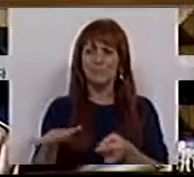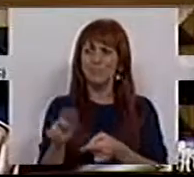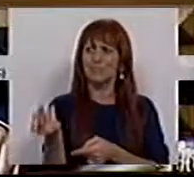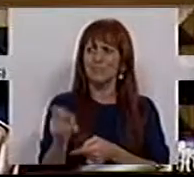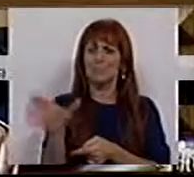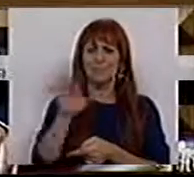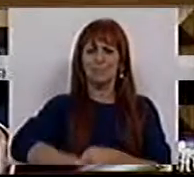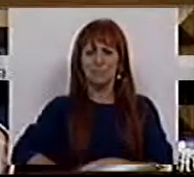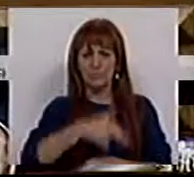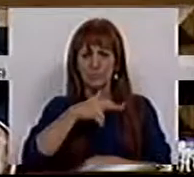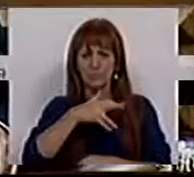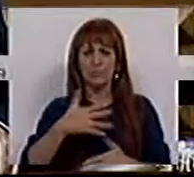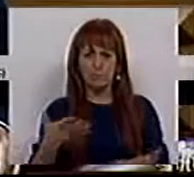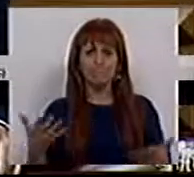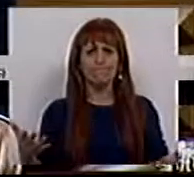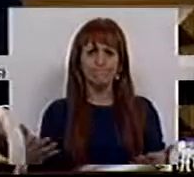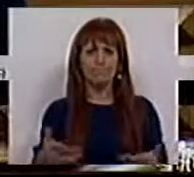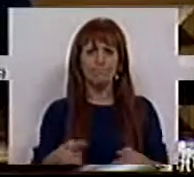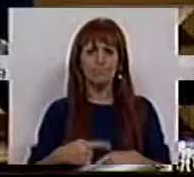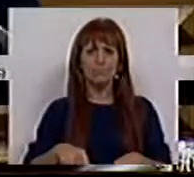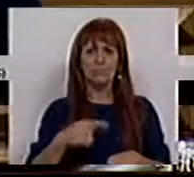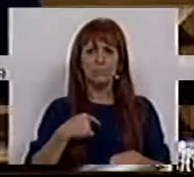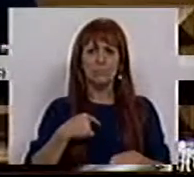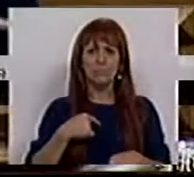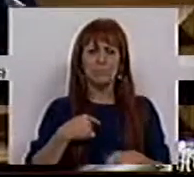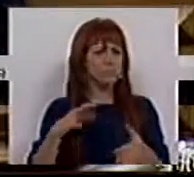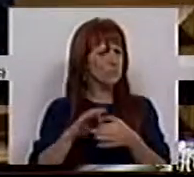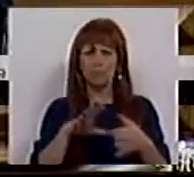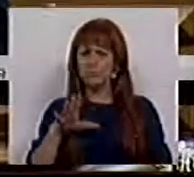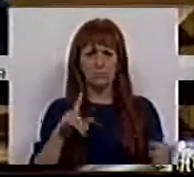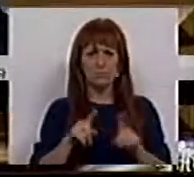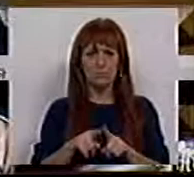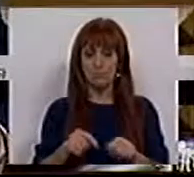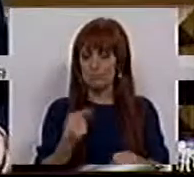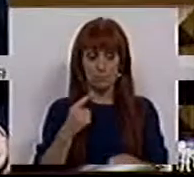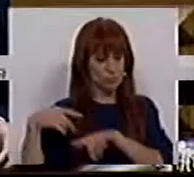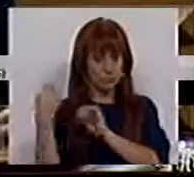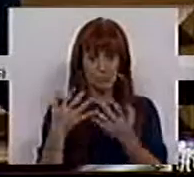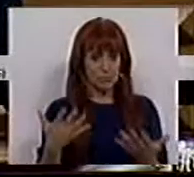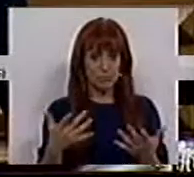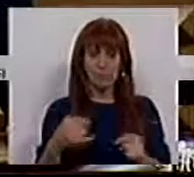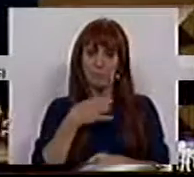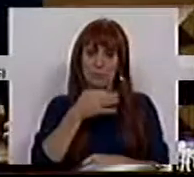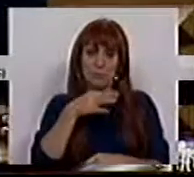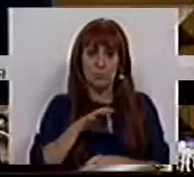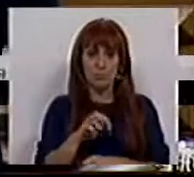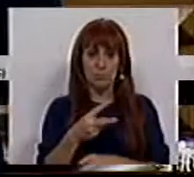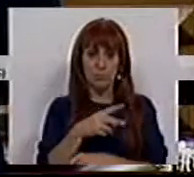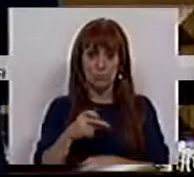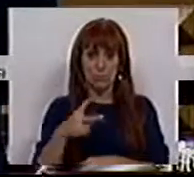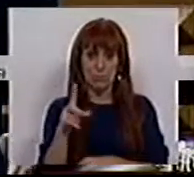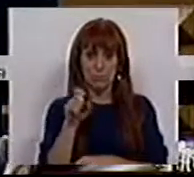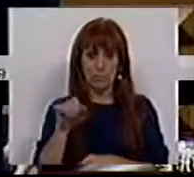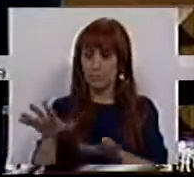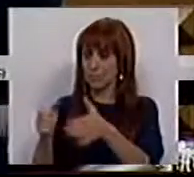situação trágica e que nós sabemos que não tem a ver diretamente com o que estamos a discutir, mas falando da pova de Varzim e